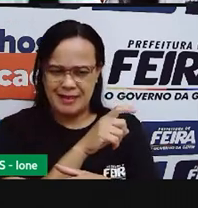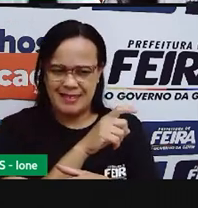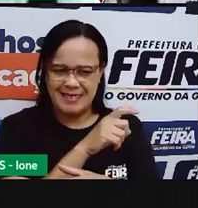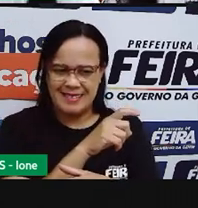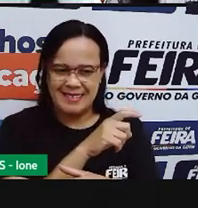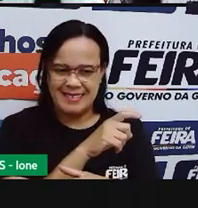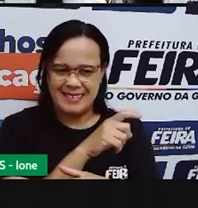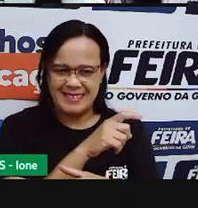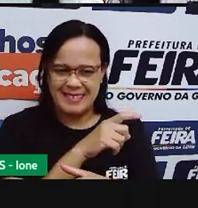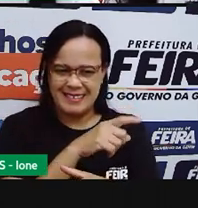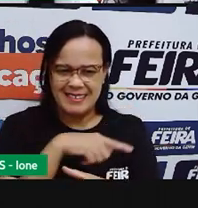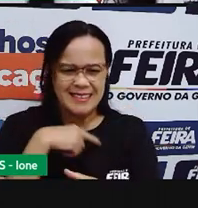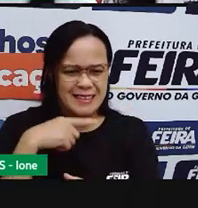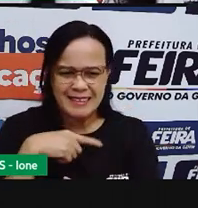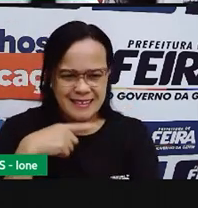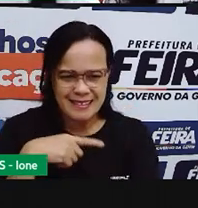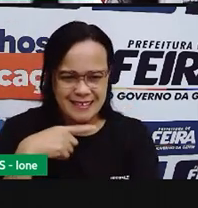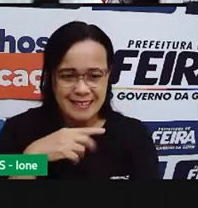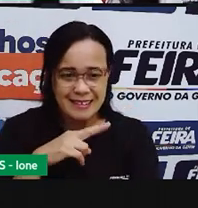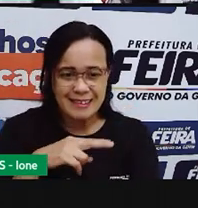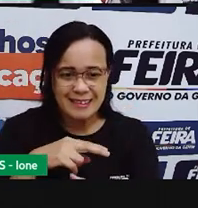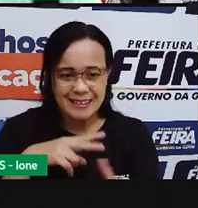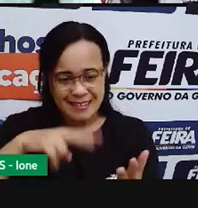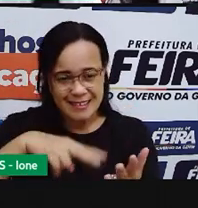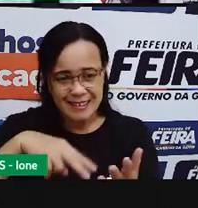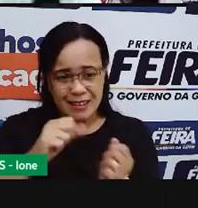Conseguiu Acompanhar A leitura